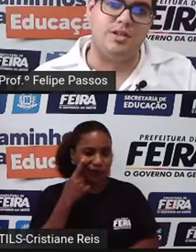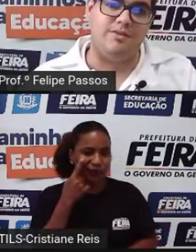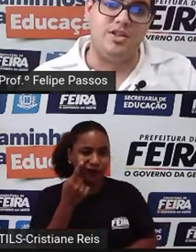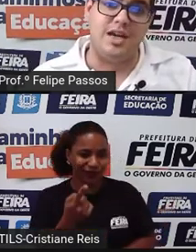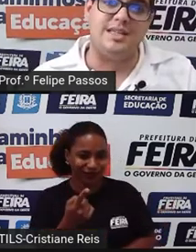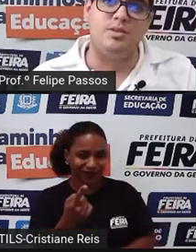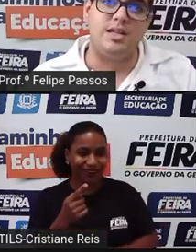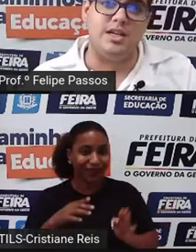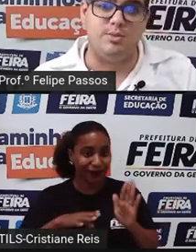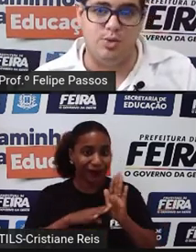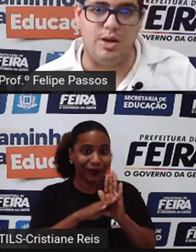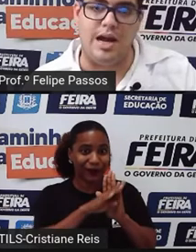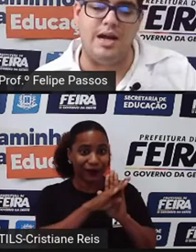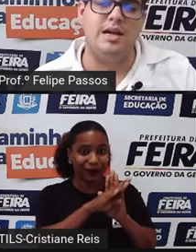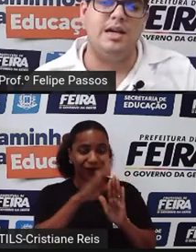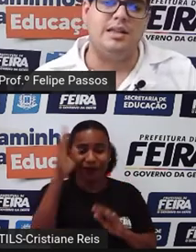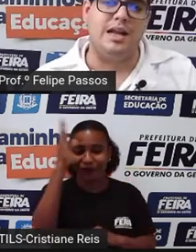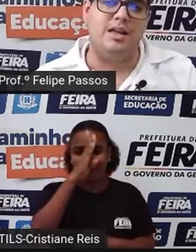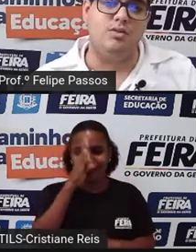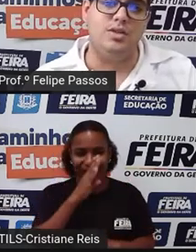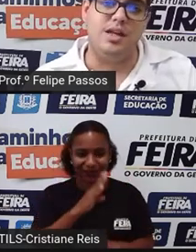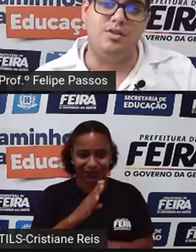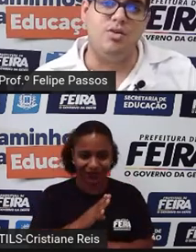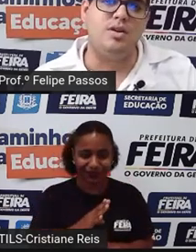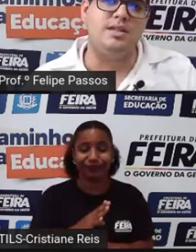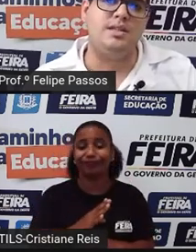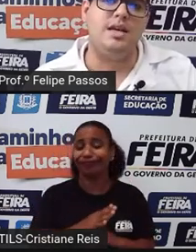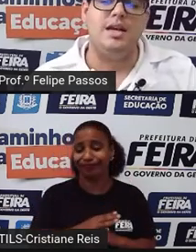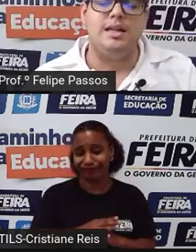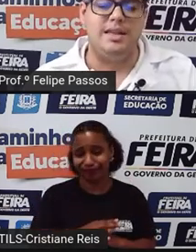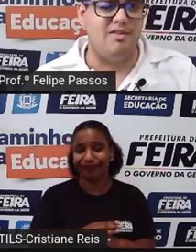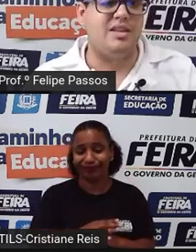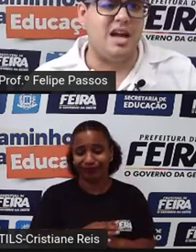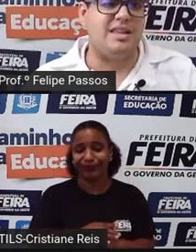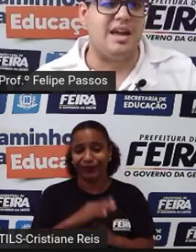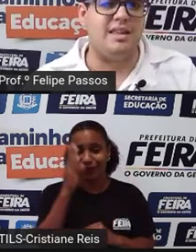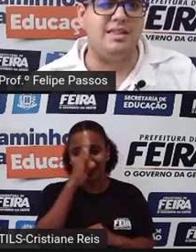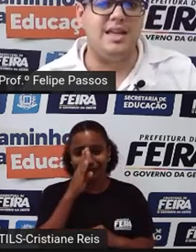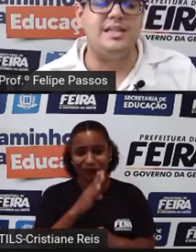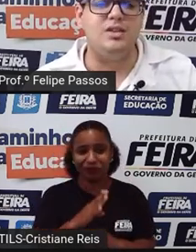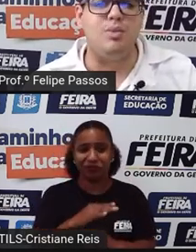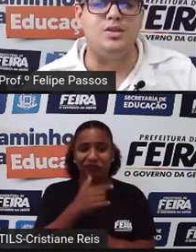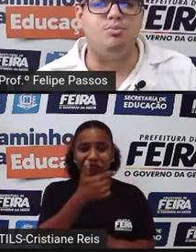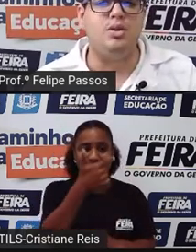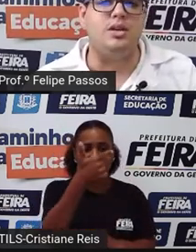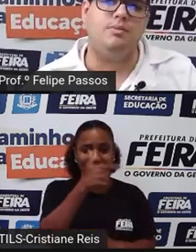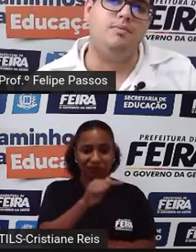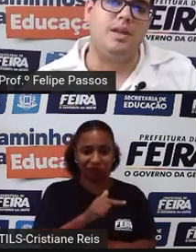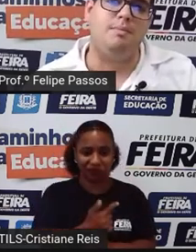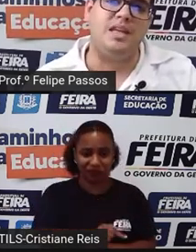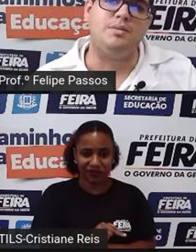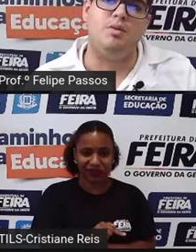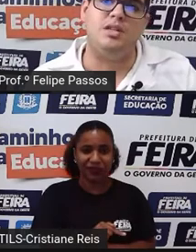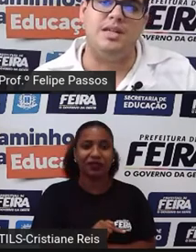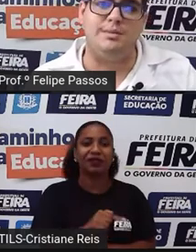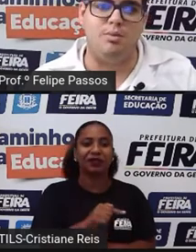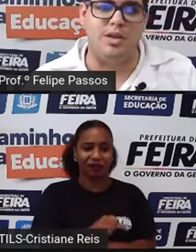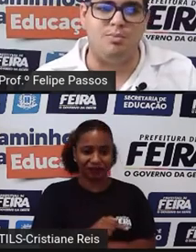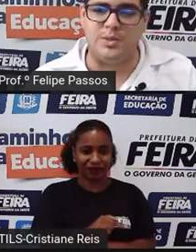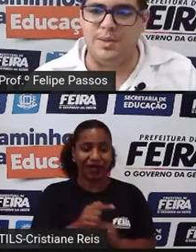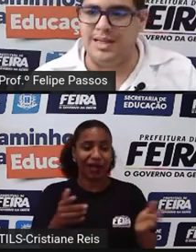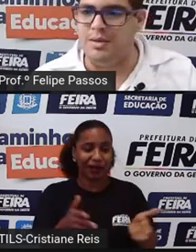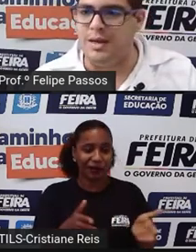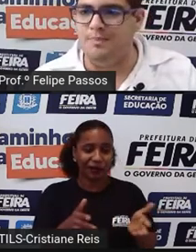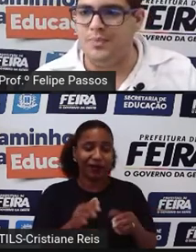Brasil estar em 27º lugar nos leitores deve ter até descido mais um pouquinho, né? Principalmente nesse